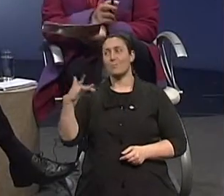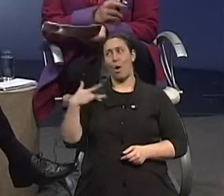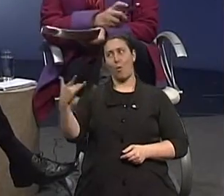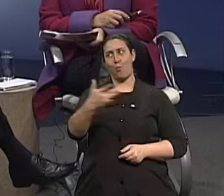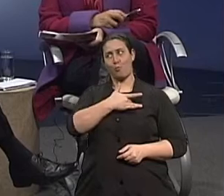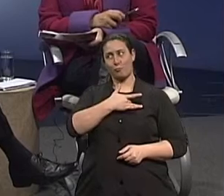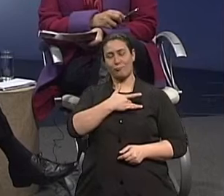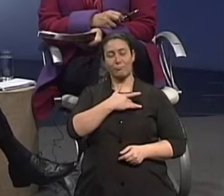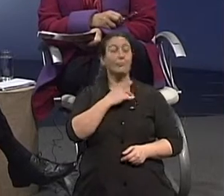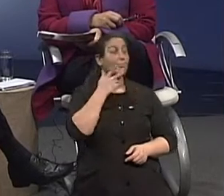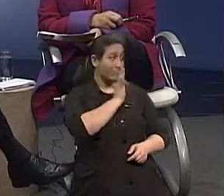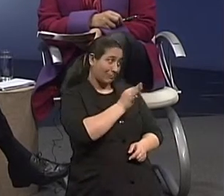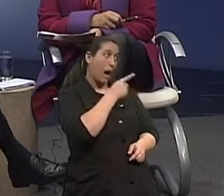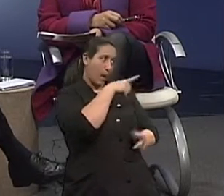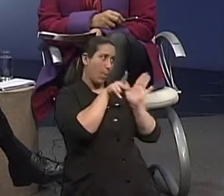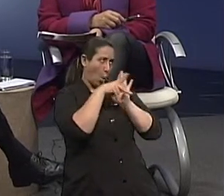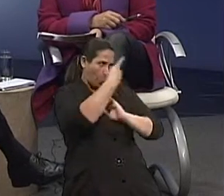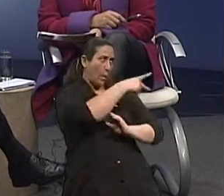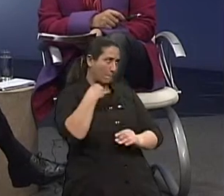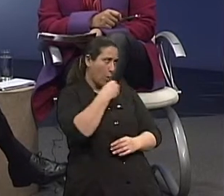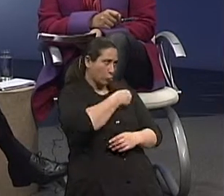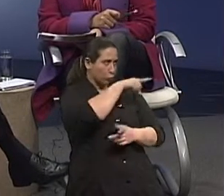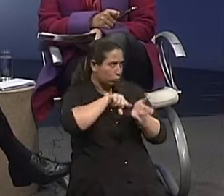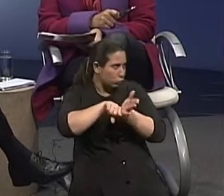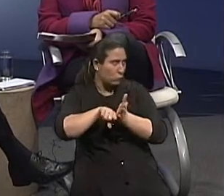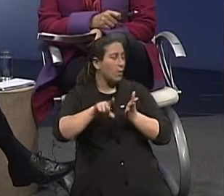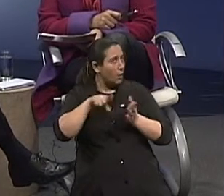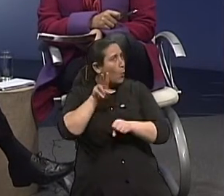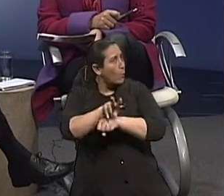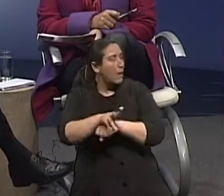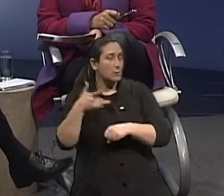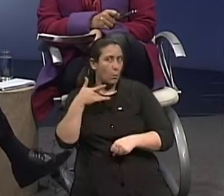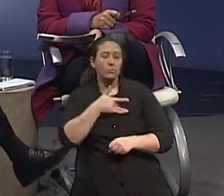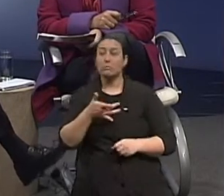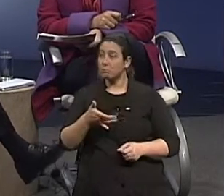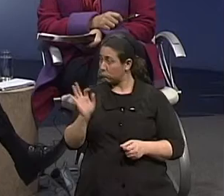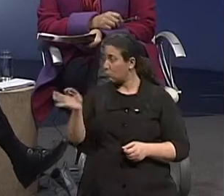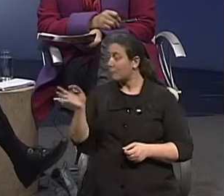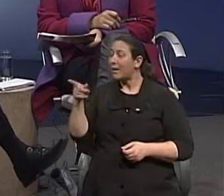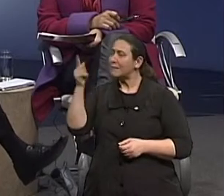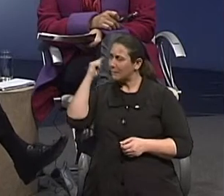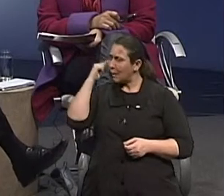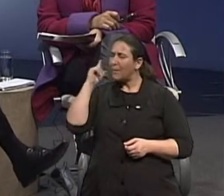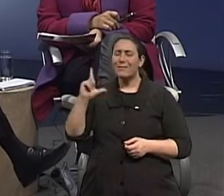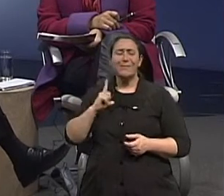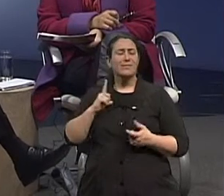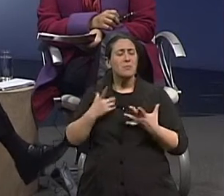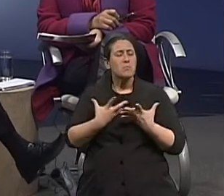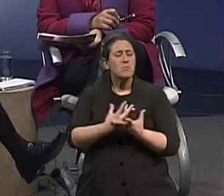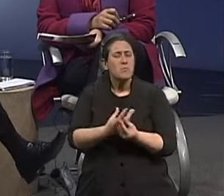a sua especialidade, né? Como geriatra. Exato. Acompanhar isso. Imagina, nós temos hoje no consultório pacientes